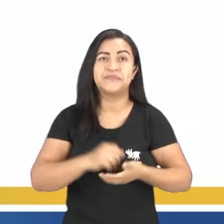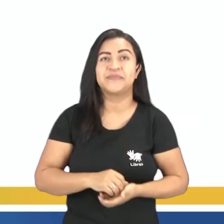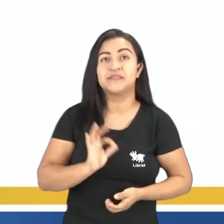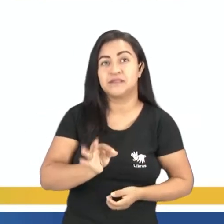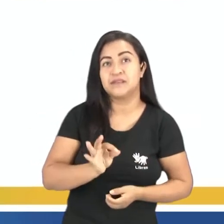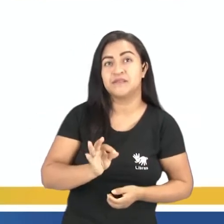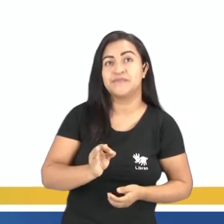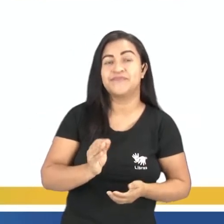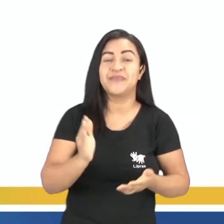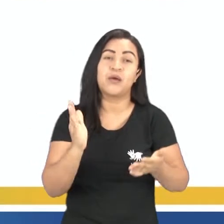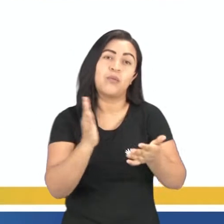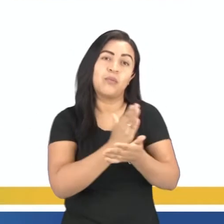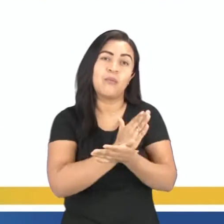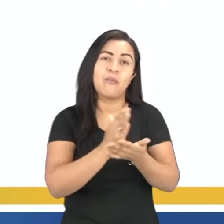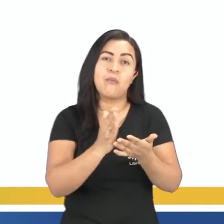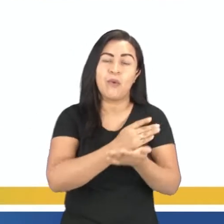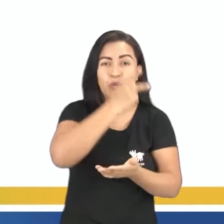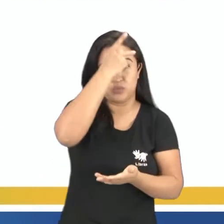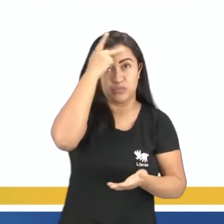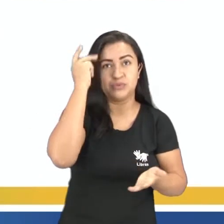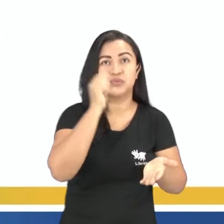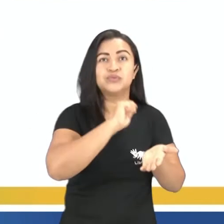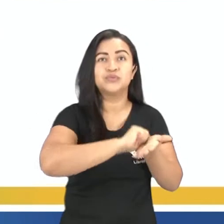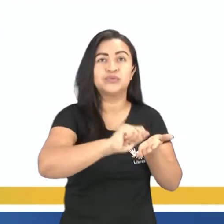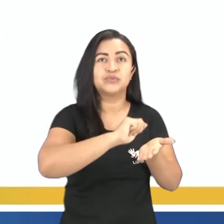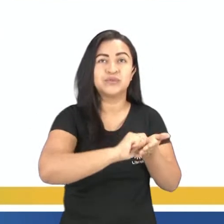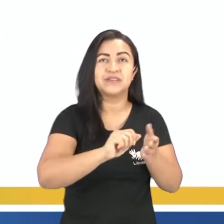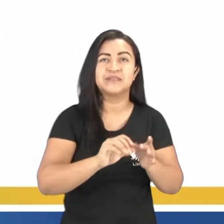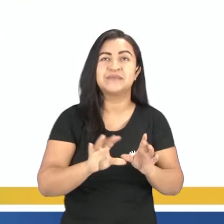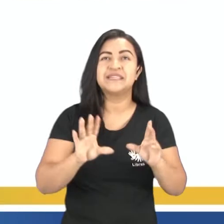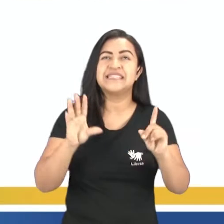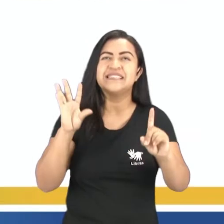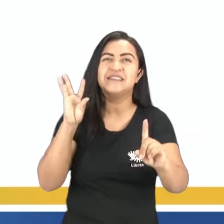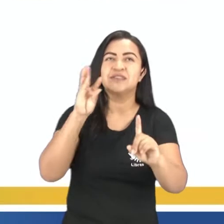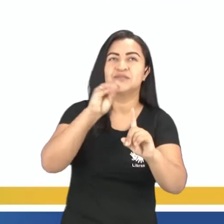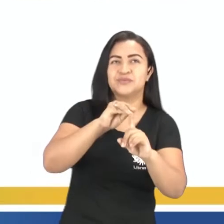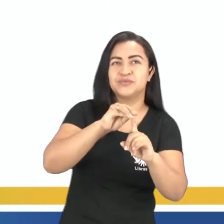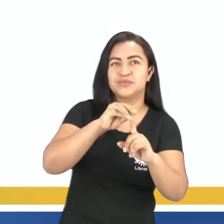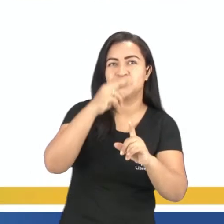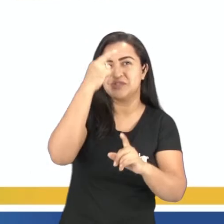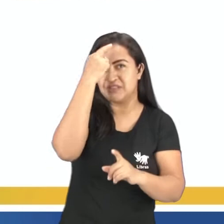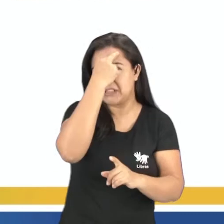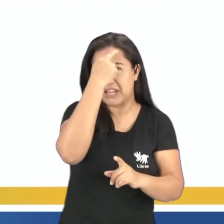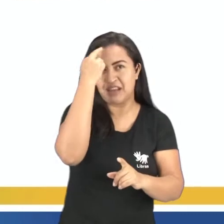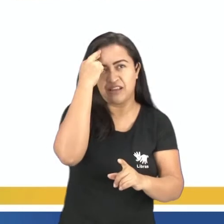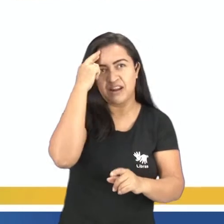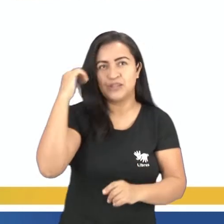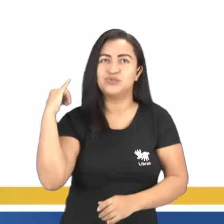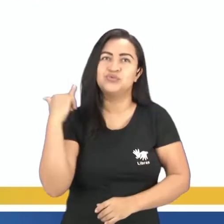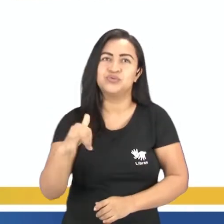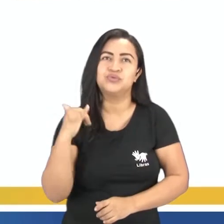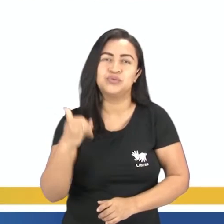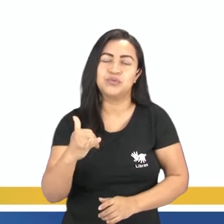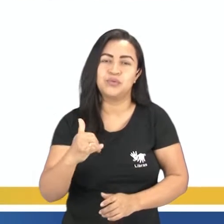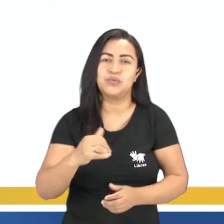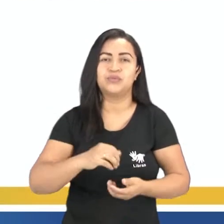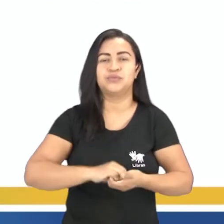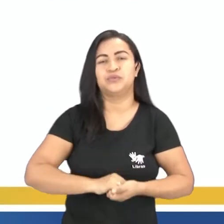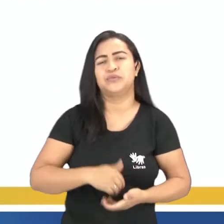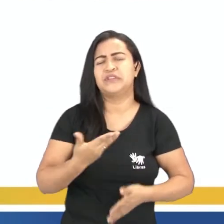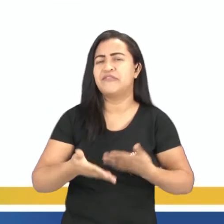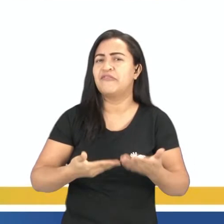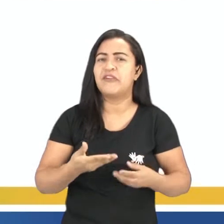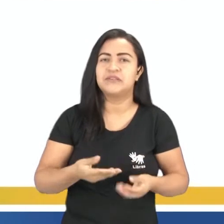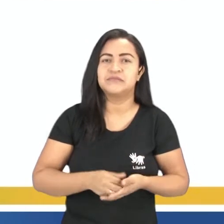certo? Então, ele pode tratar de vários assuntos, tá? De ter vários tipos ali de formas de contar aquele